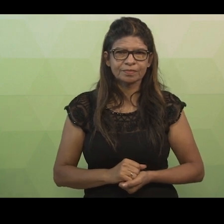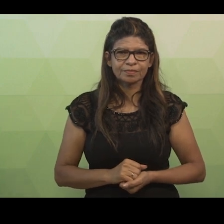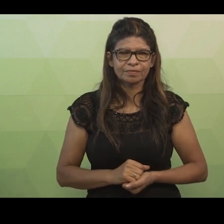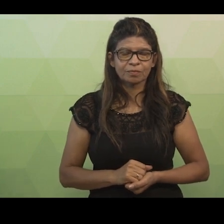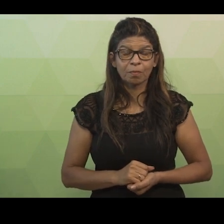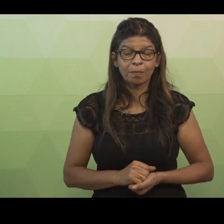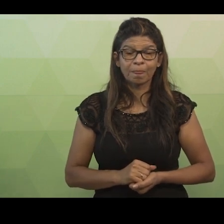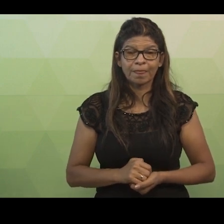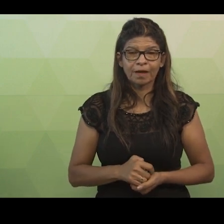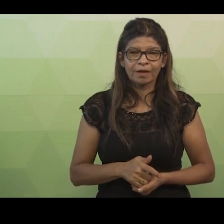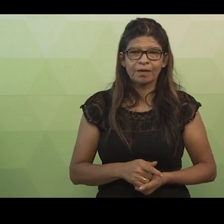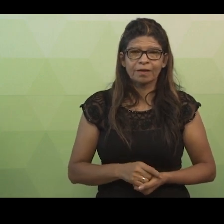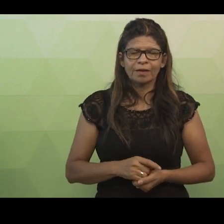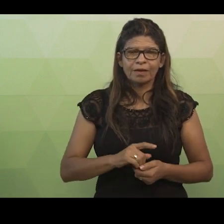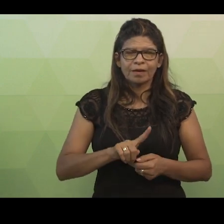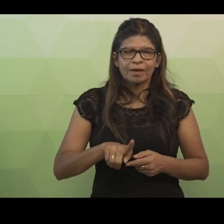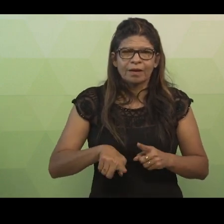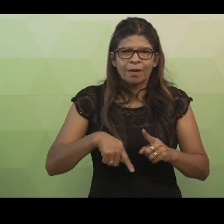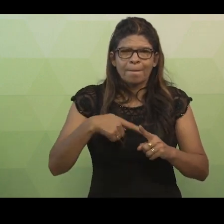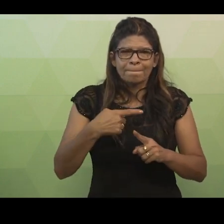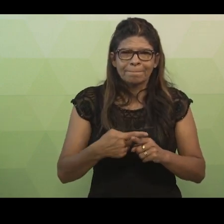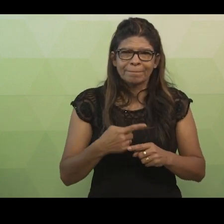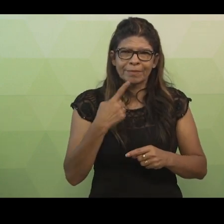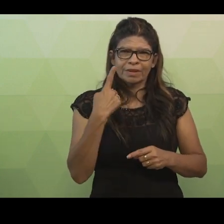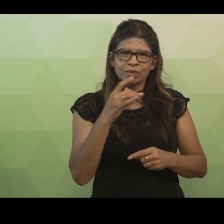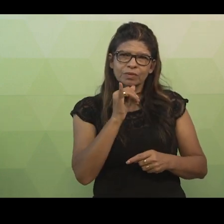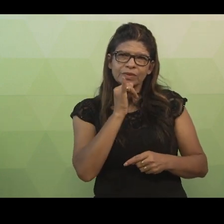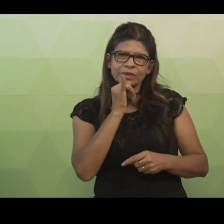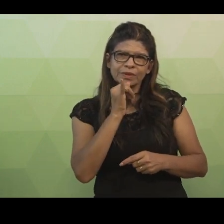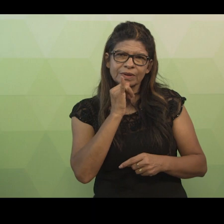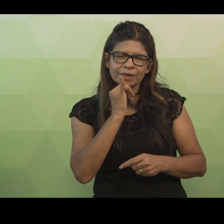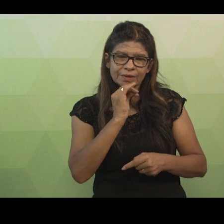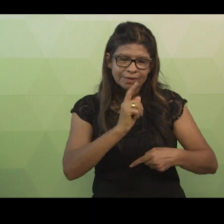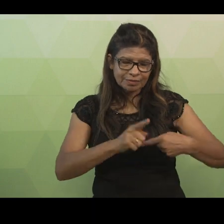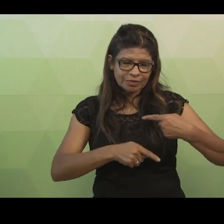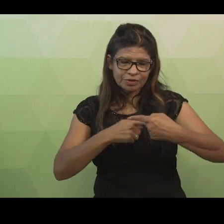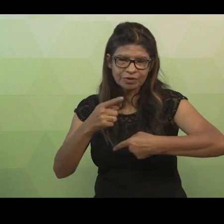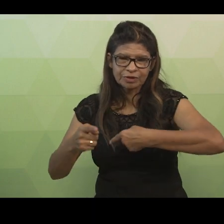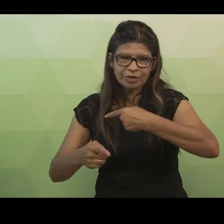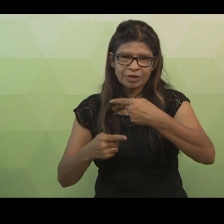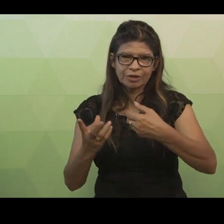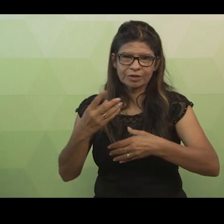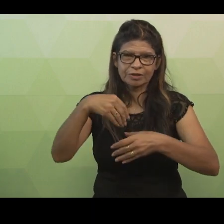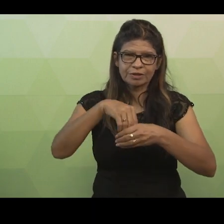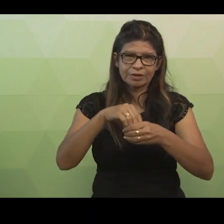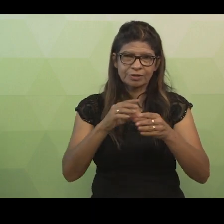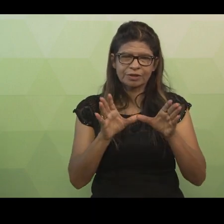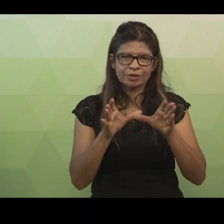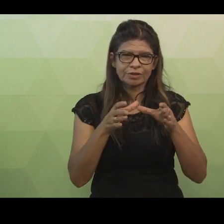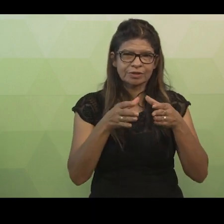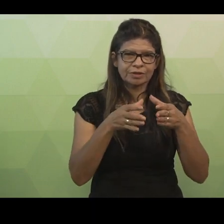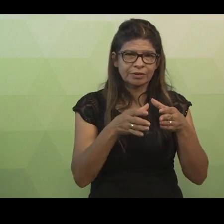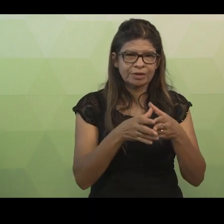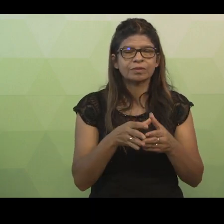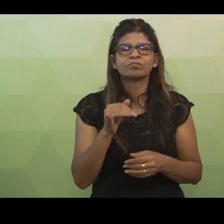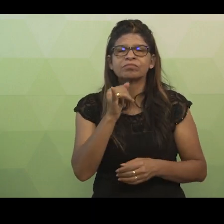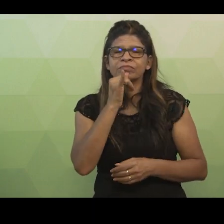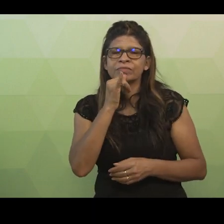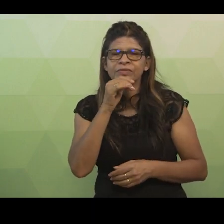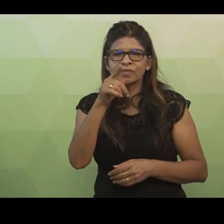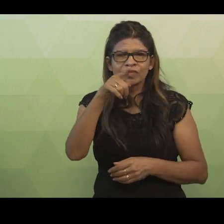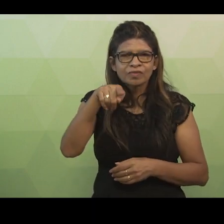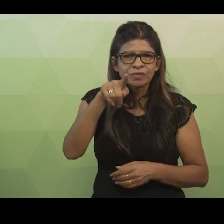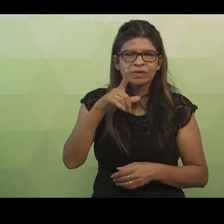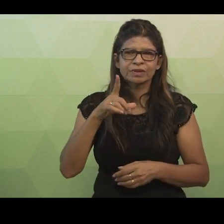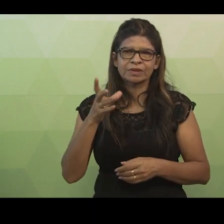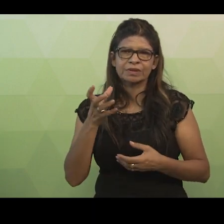Vamos ver mais um exemplo de herança entre classes. Suponha que você deseja abrir uma conta em um banco que possui uma agência próxima à sua